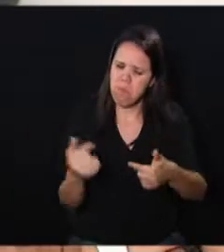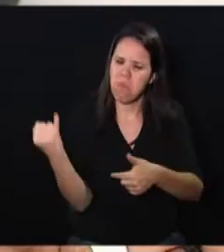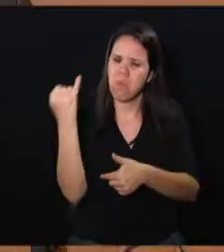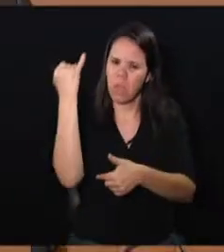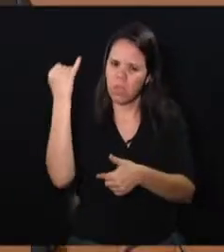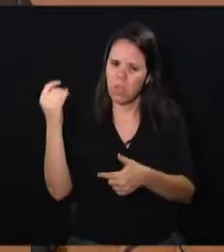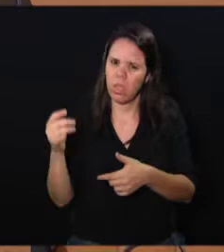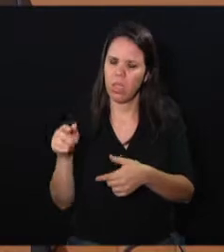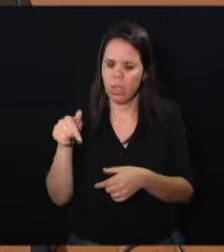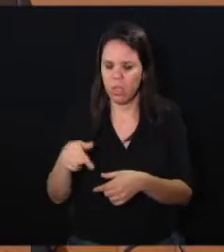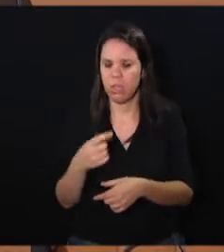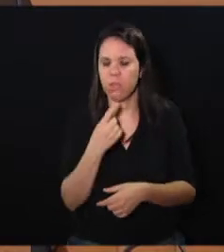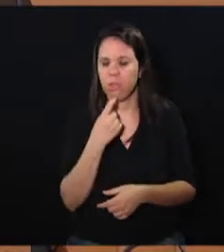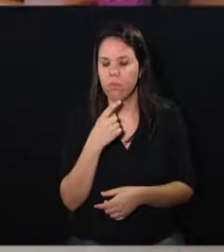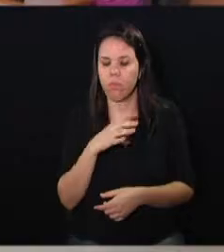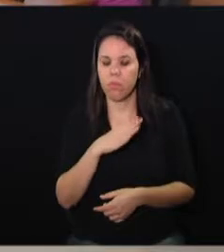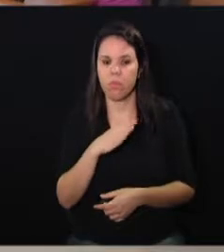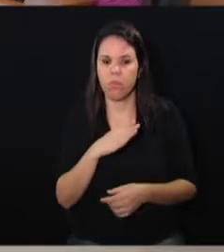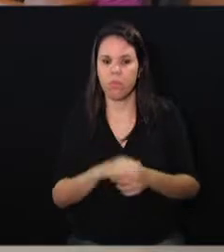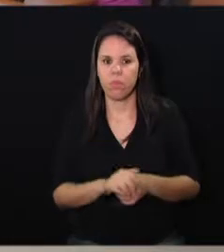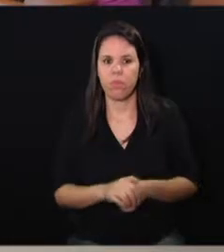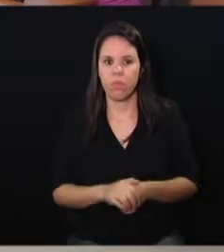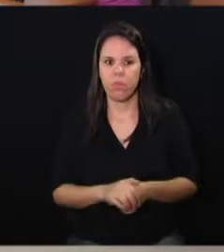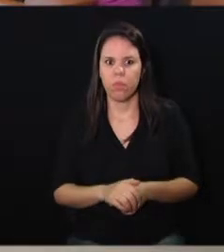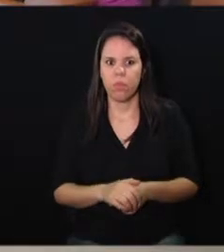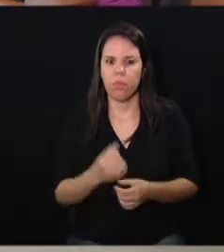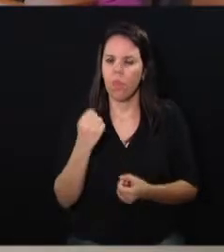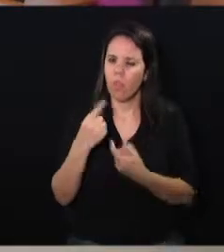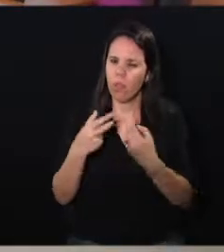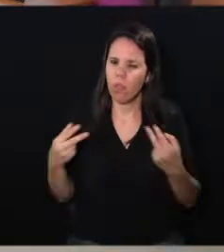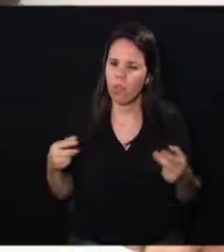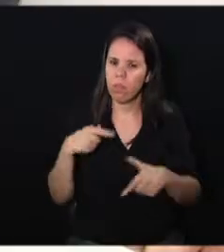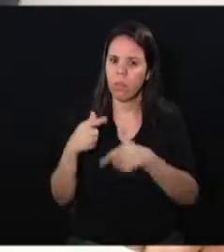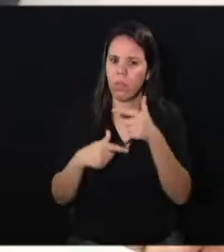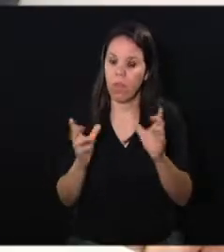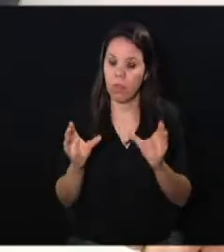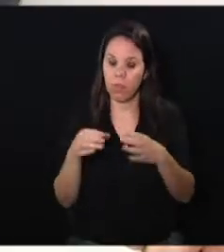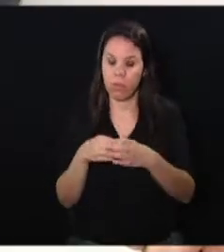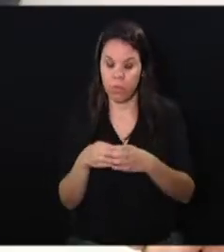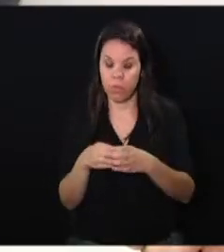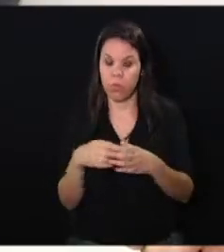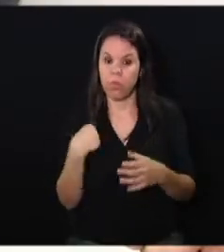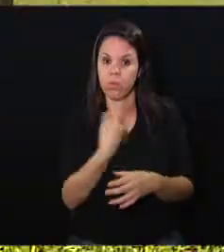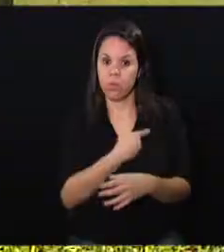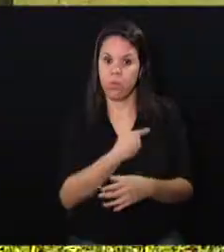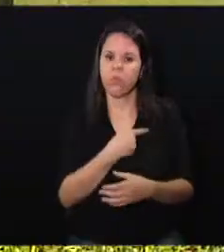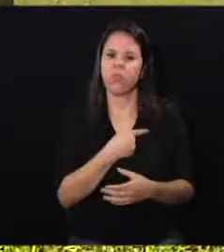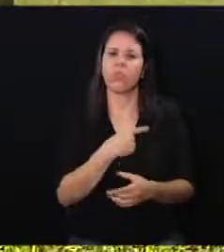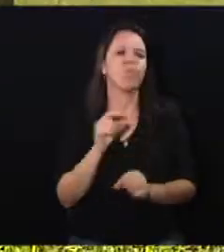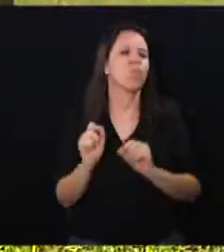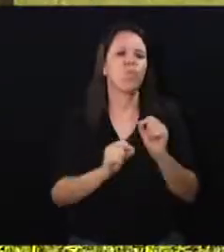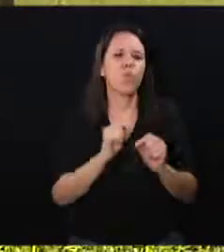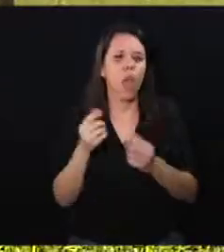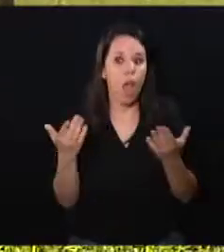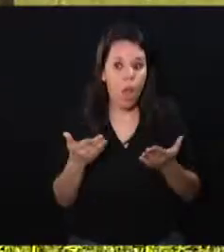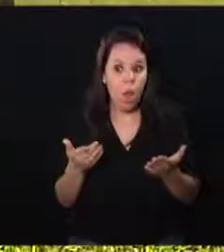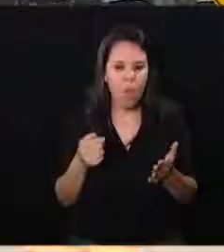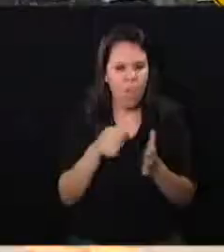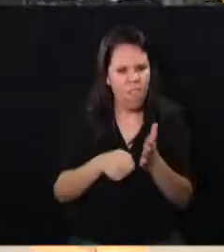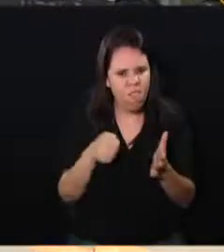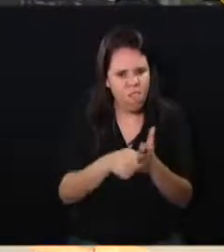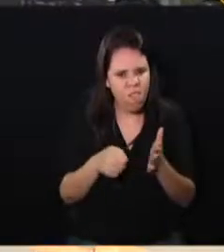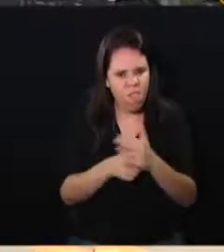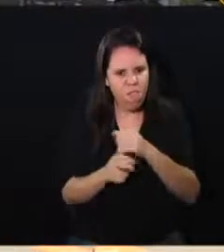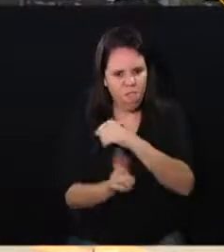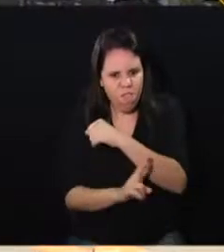cidade de Campinas. O parlamentar destacou alguns pontos trabalhados pela comissão. Estamos tratando da duplicação da rodovia